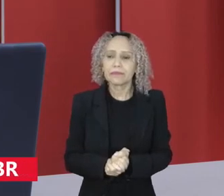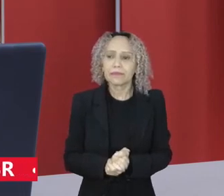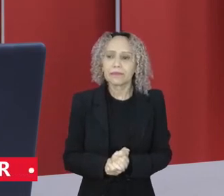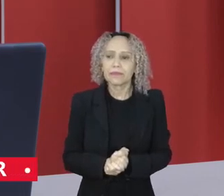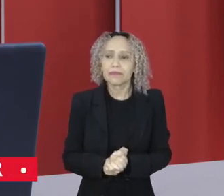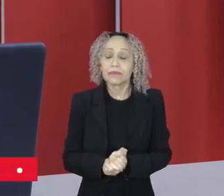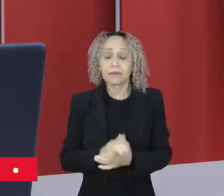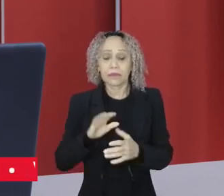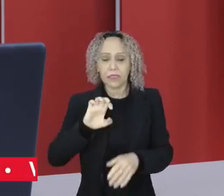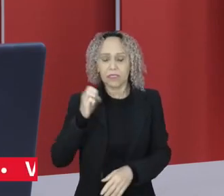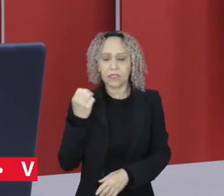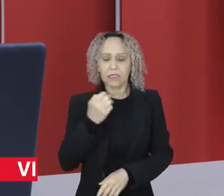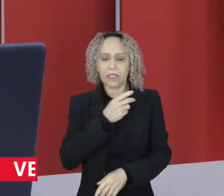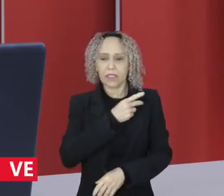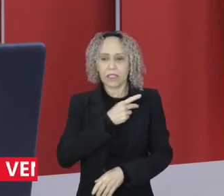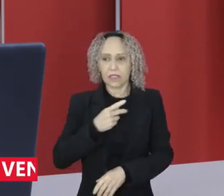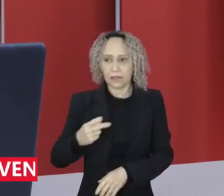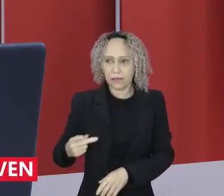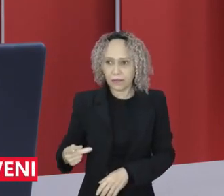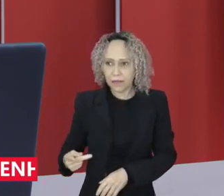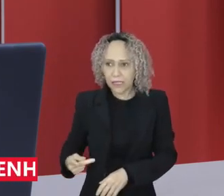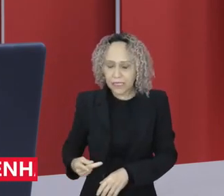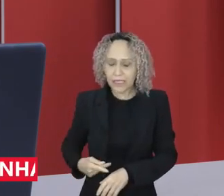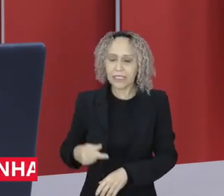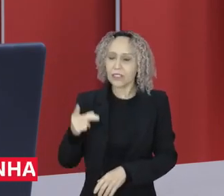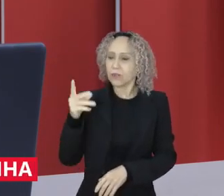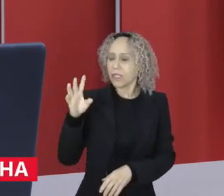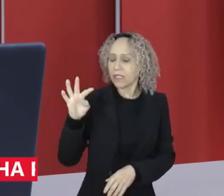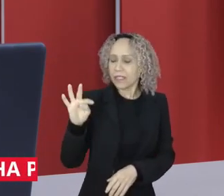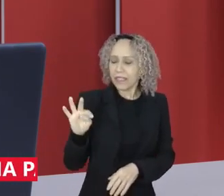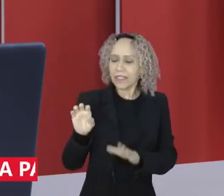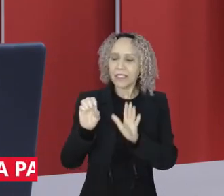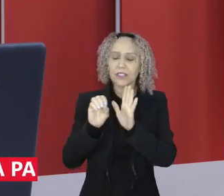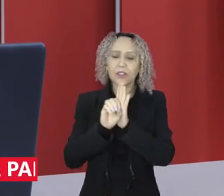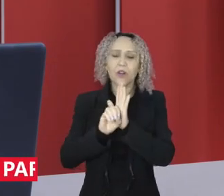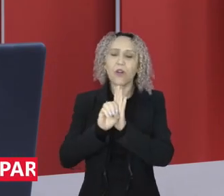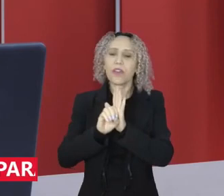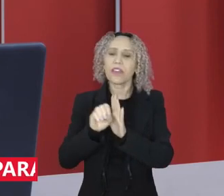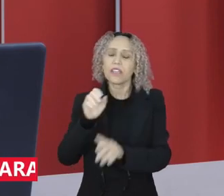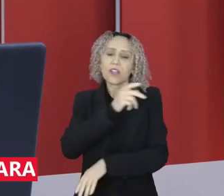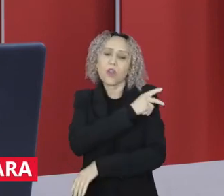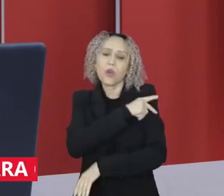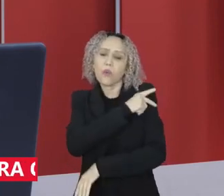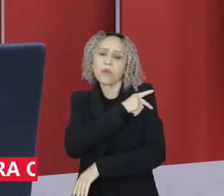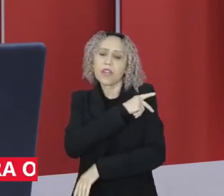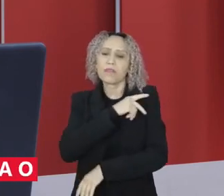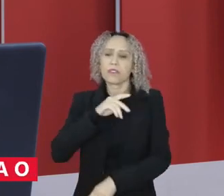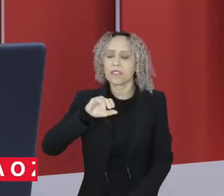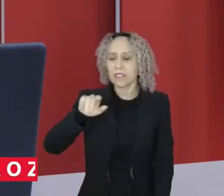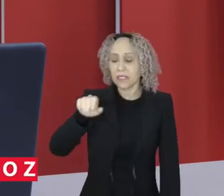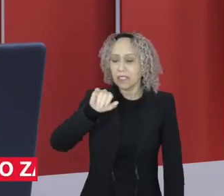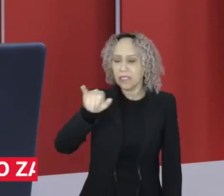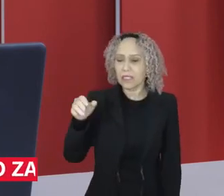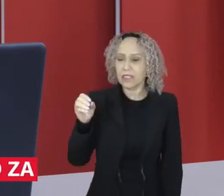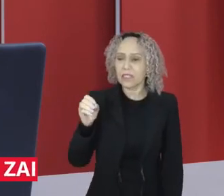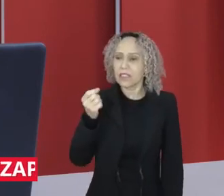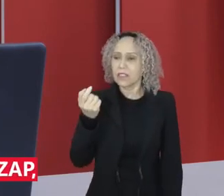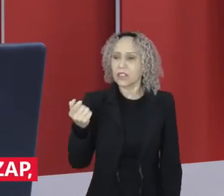que é ex-presidente do PT de Oeiras, do Piauí. Olha aí, bom dia para você, João Afonso. Um prazer ter você aqui também.